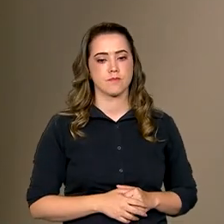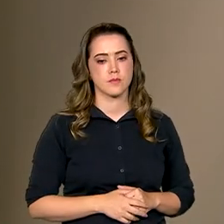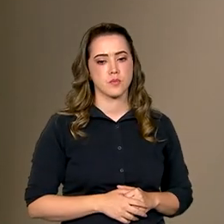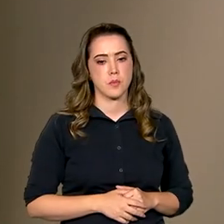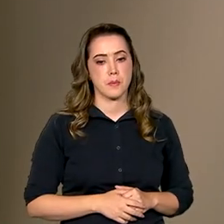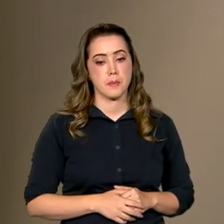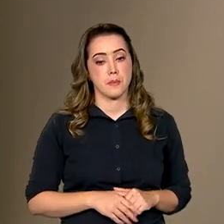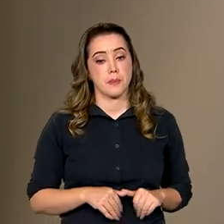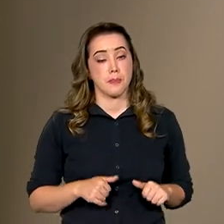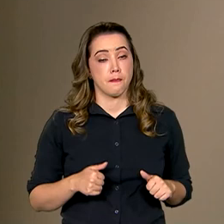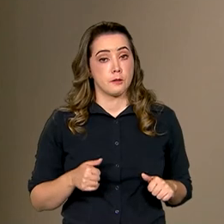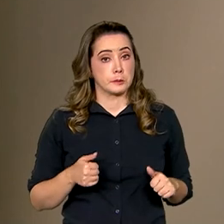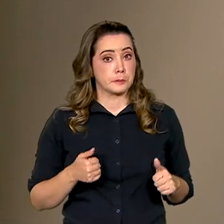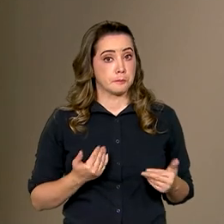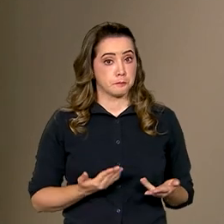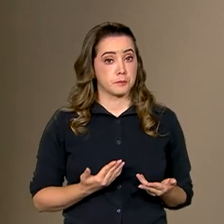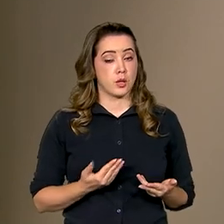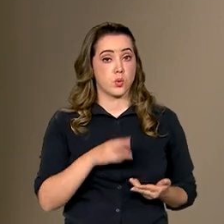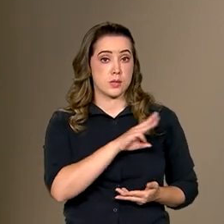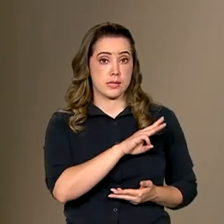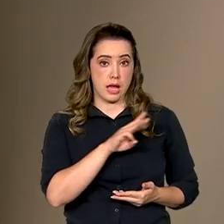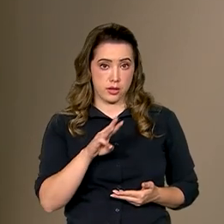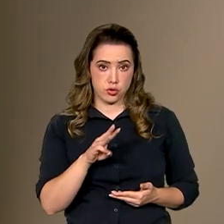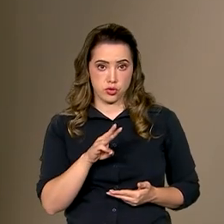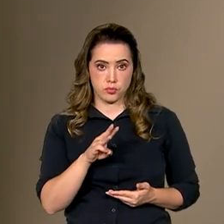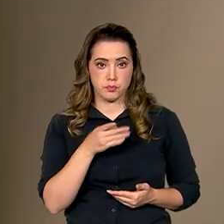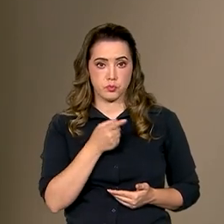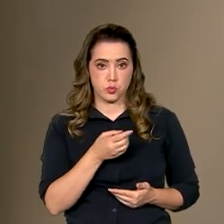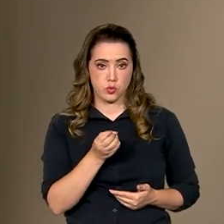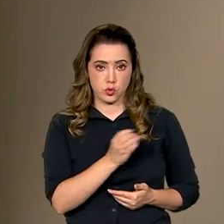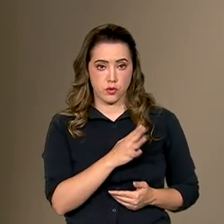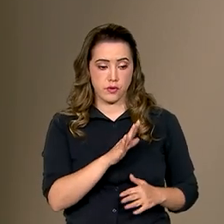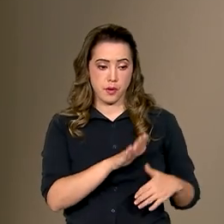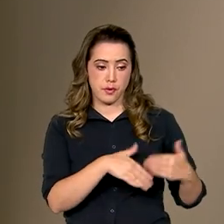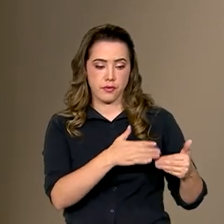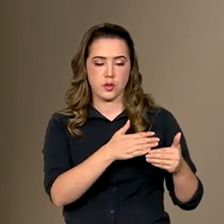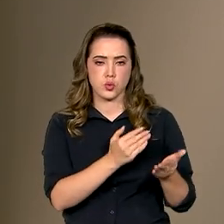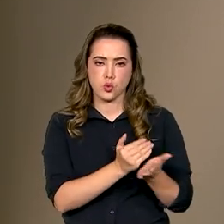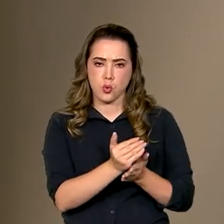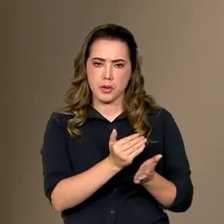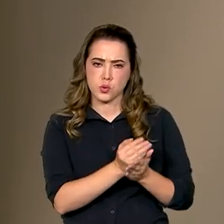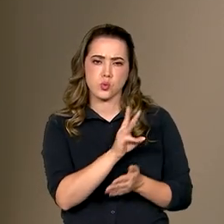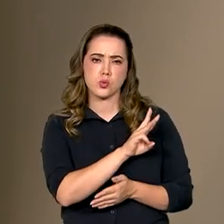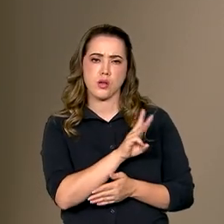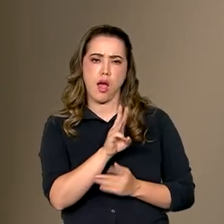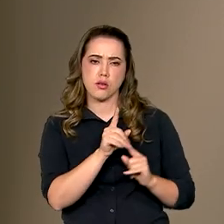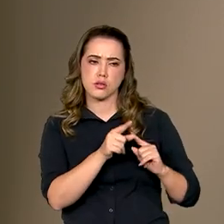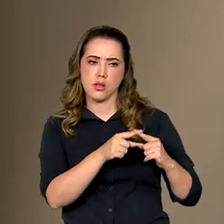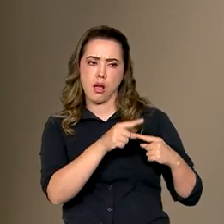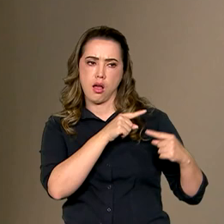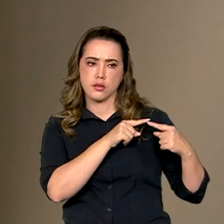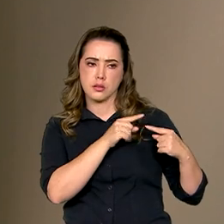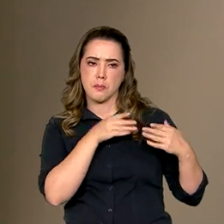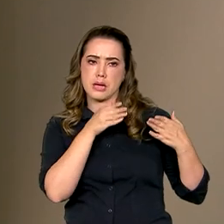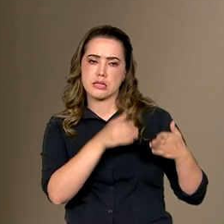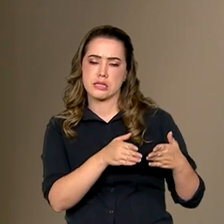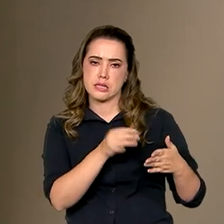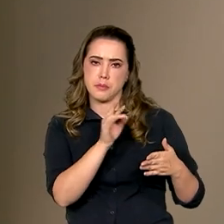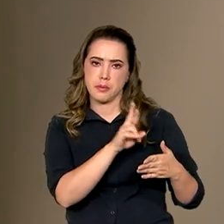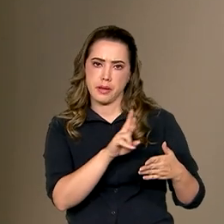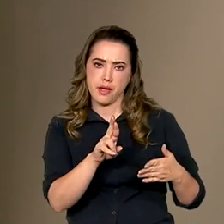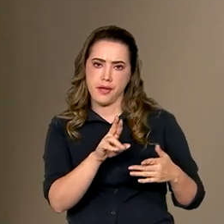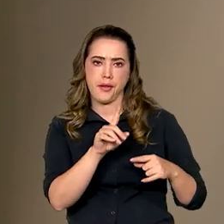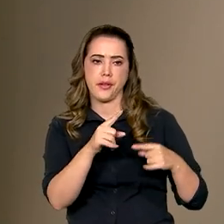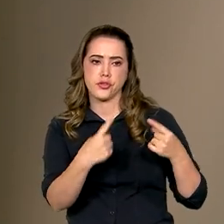a plataforma do Brasil Participativo é uma evolução das primeiras plataformas. participa BR, Dialoga Brasil.